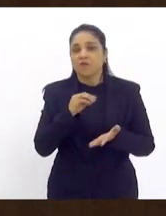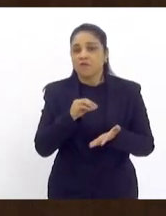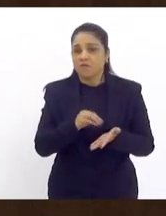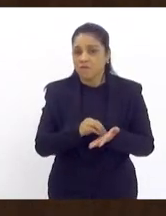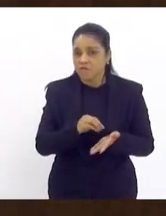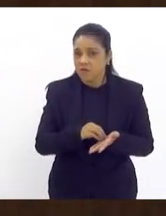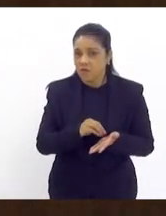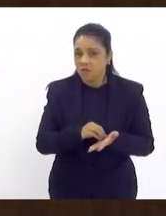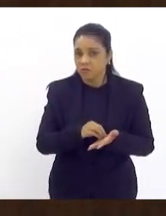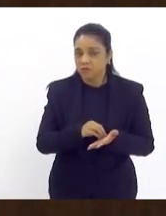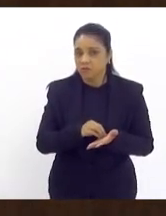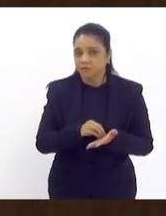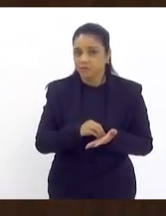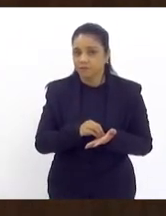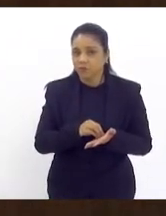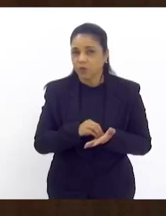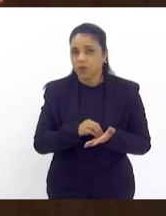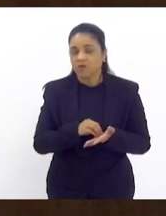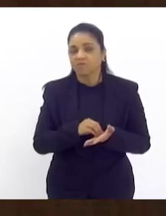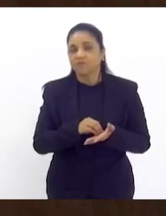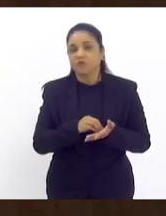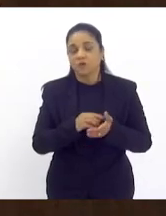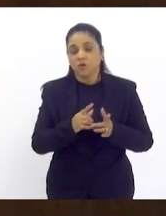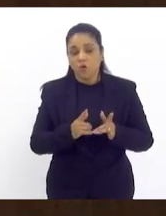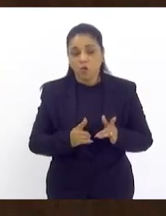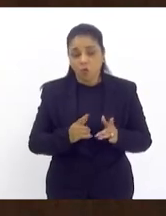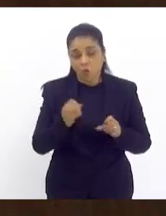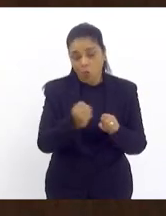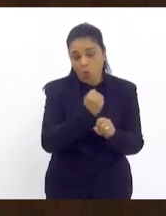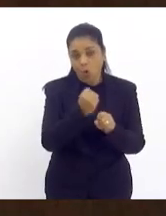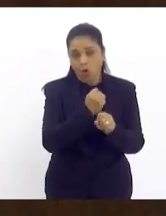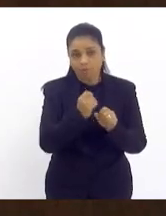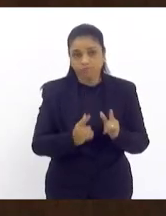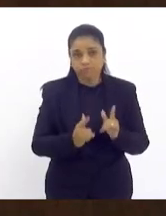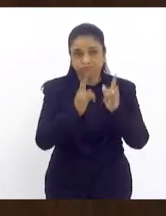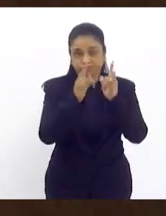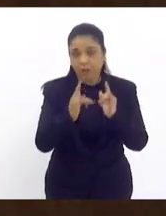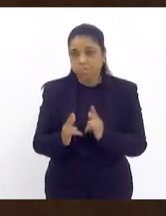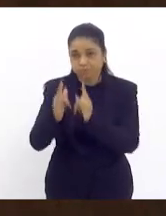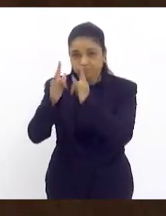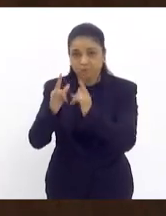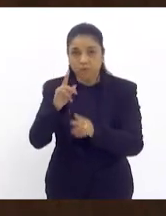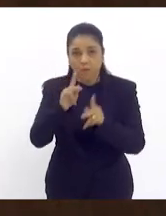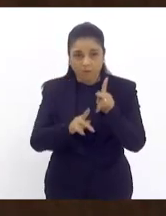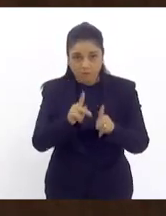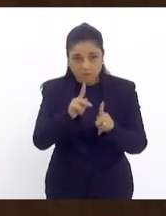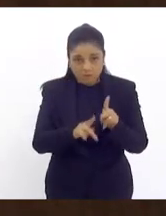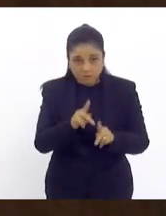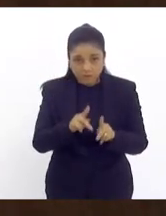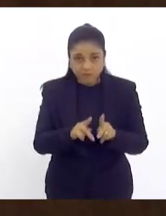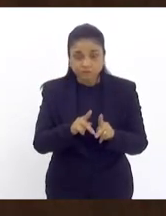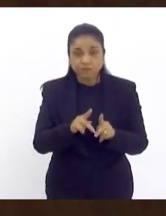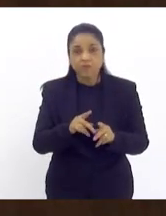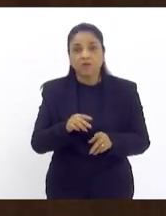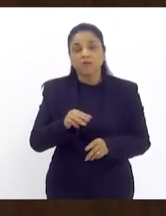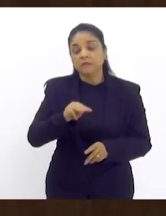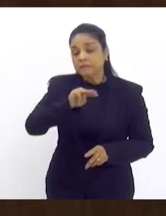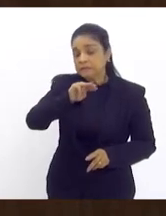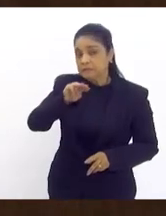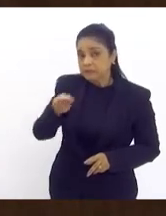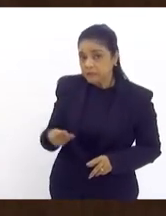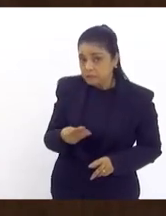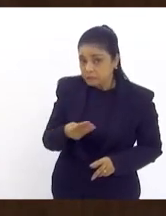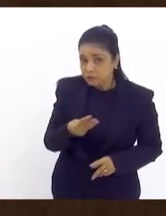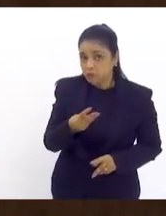em termos de construção de habitação popular temos três milhões de pessoas